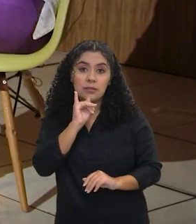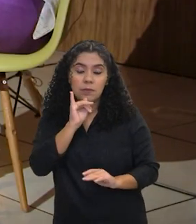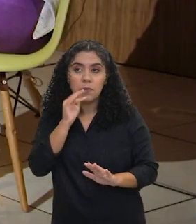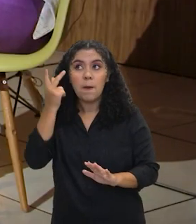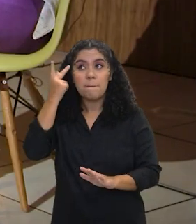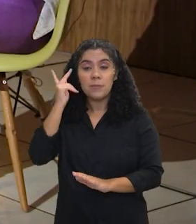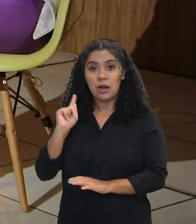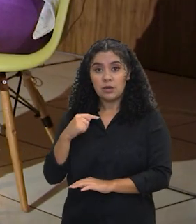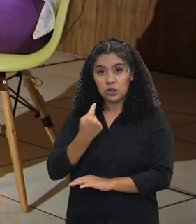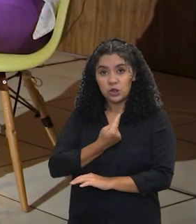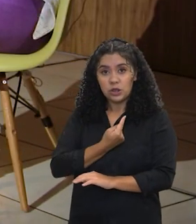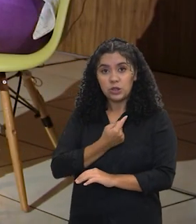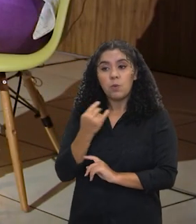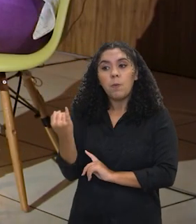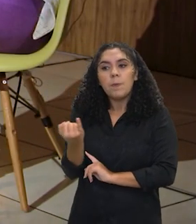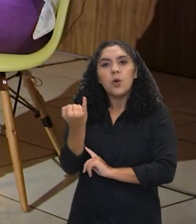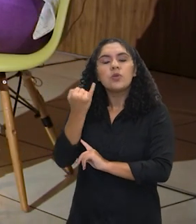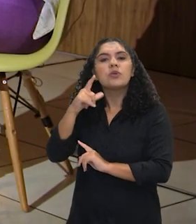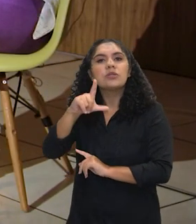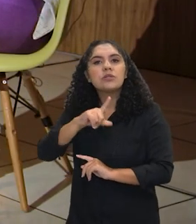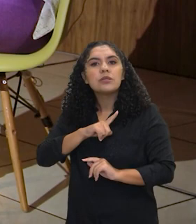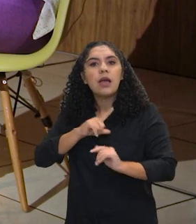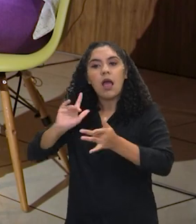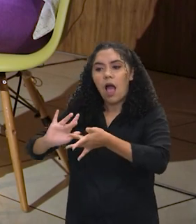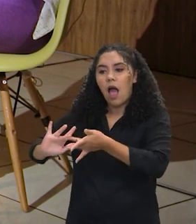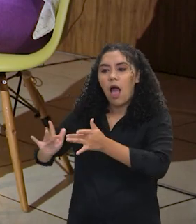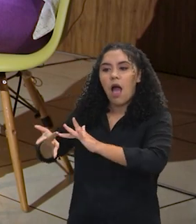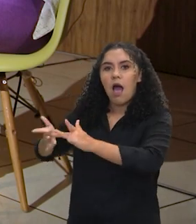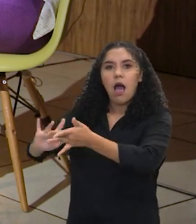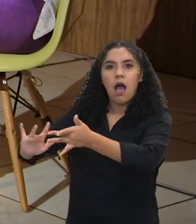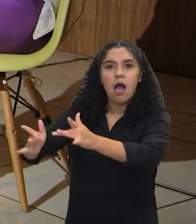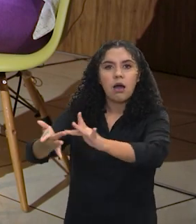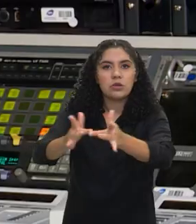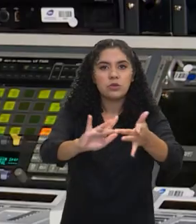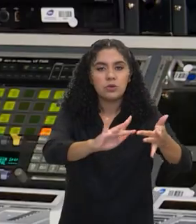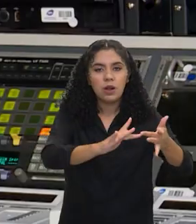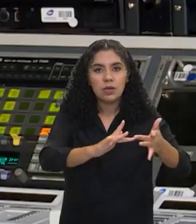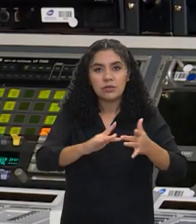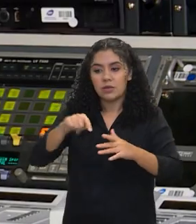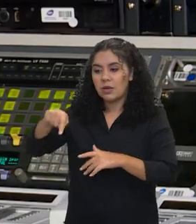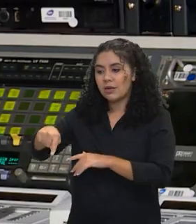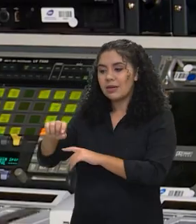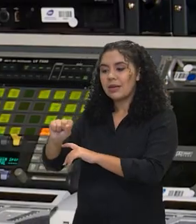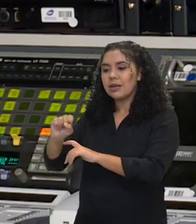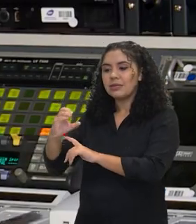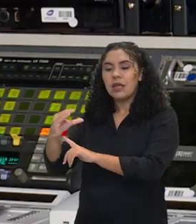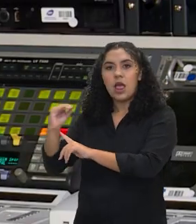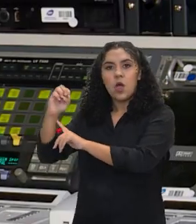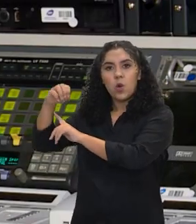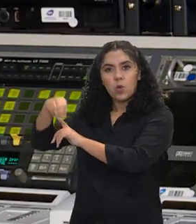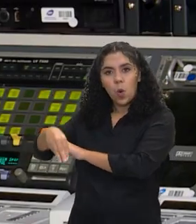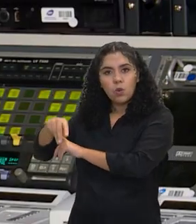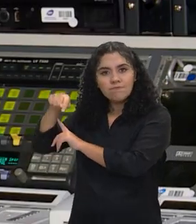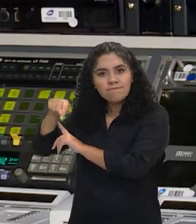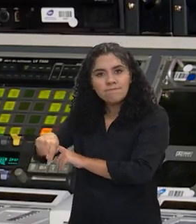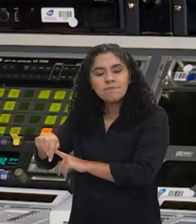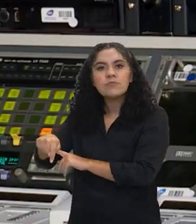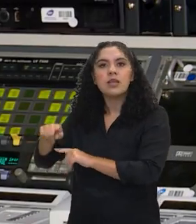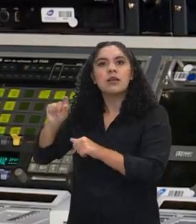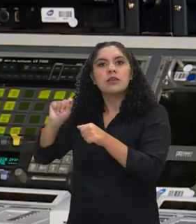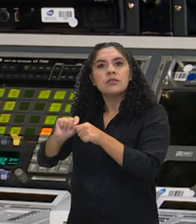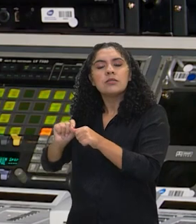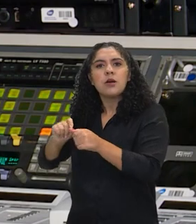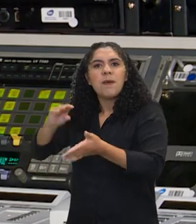era importante também trabalhar em articulação com outras áreas da SECOM que promovem, por exemplo, o combate à desinformação.